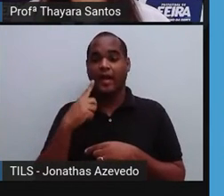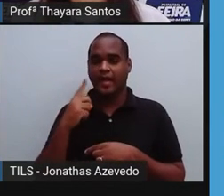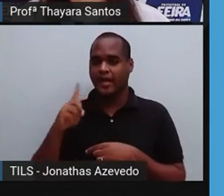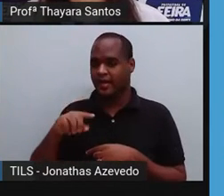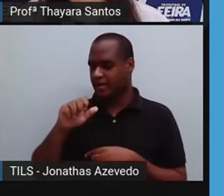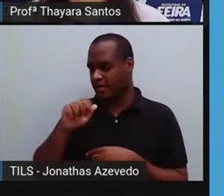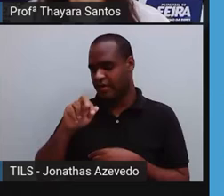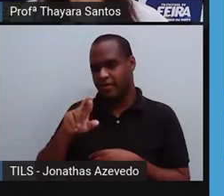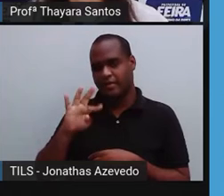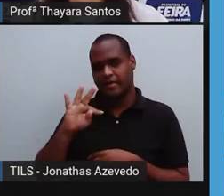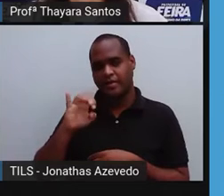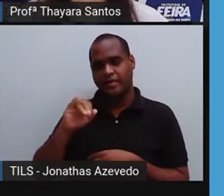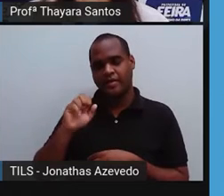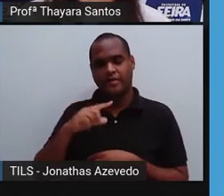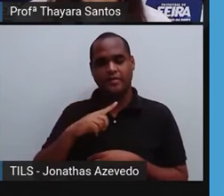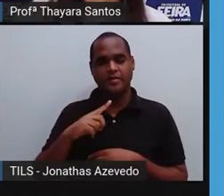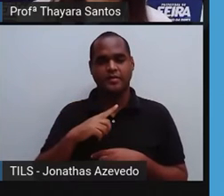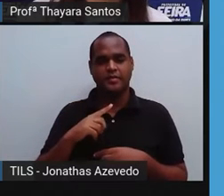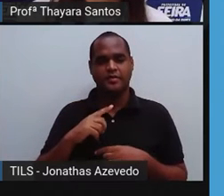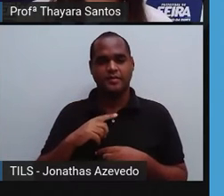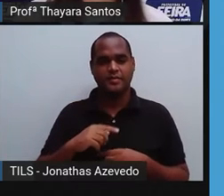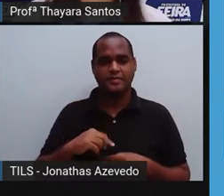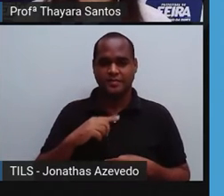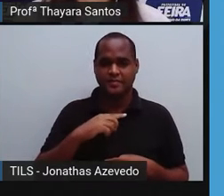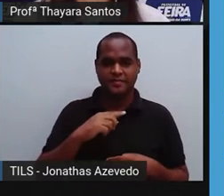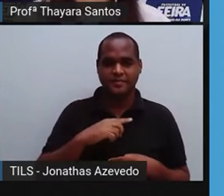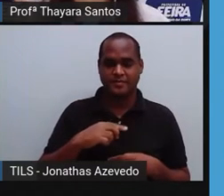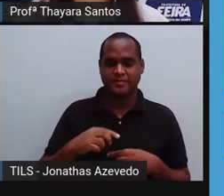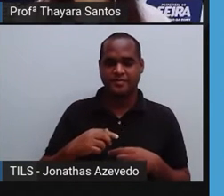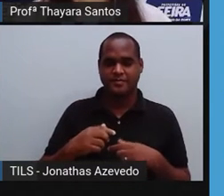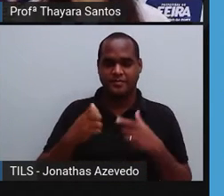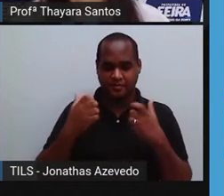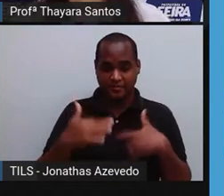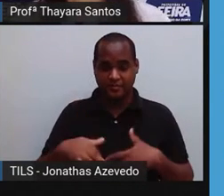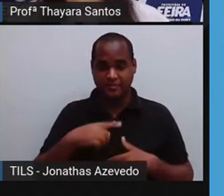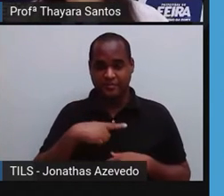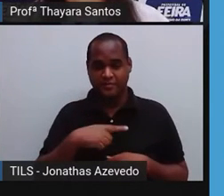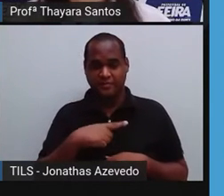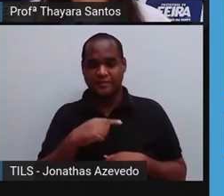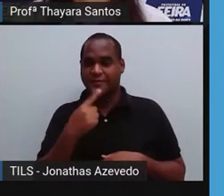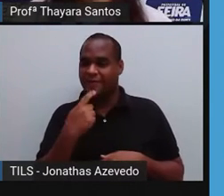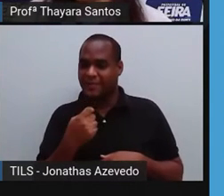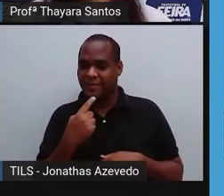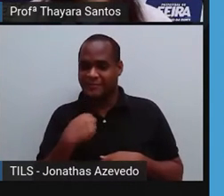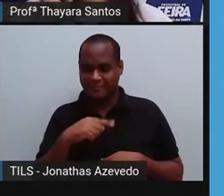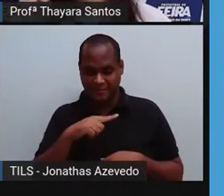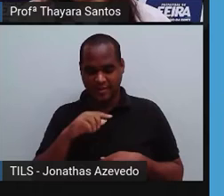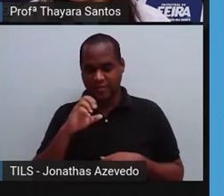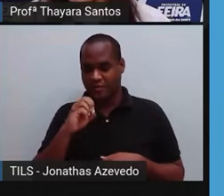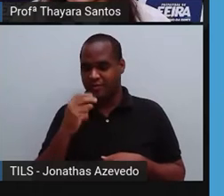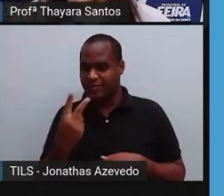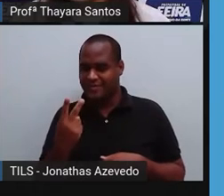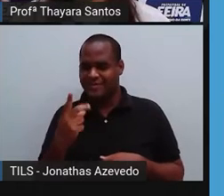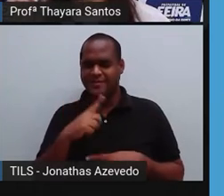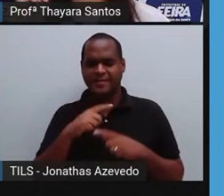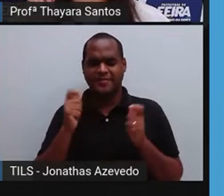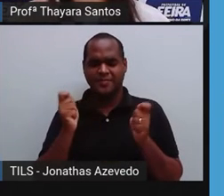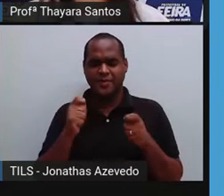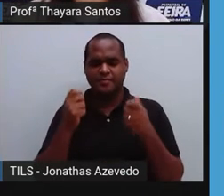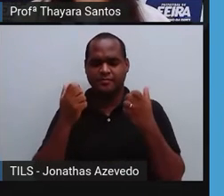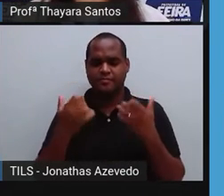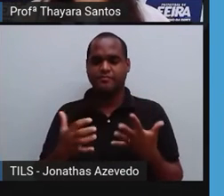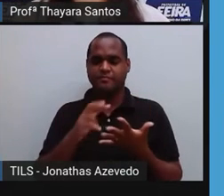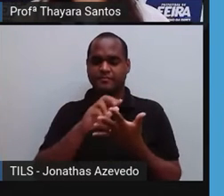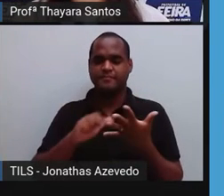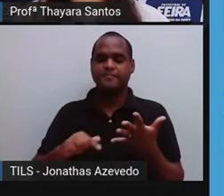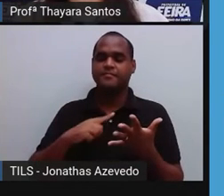por transportar o sangue que a gente chama de oxigenado, que é aquele sangue rico em gás oxigênio. Geralmente, as